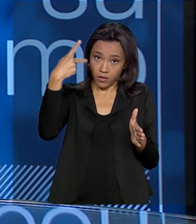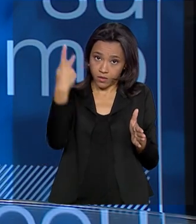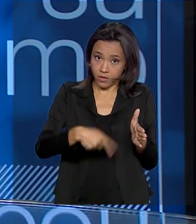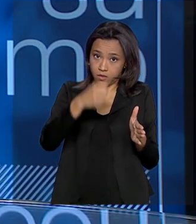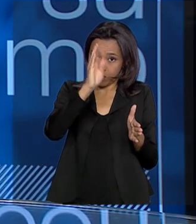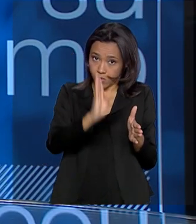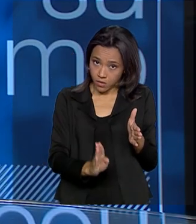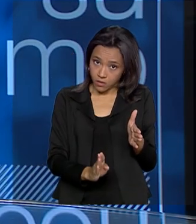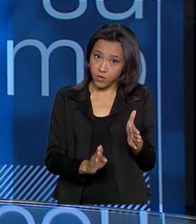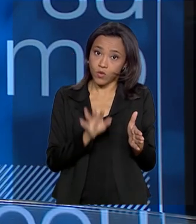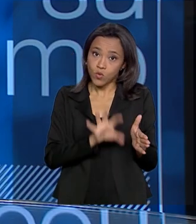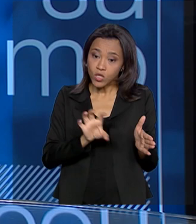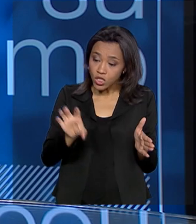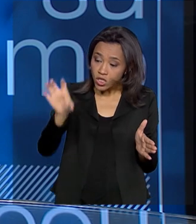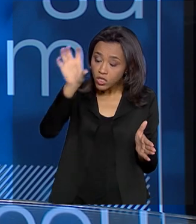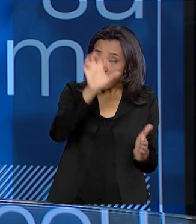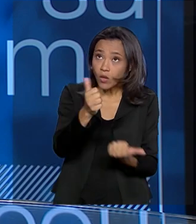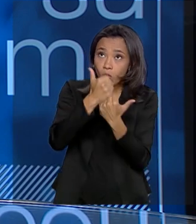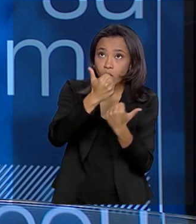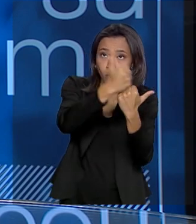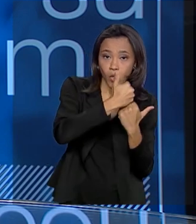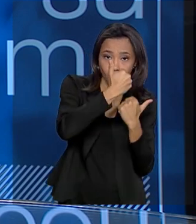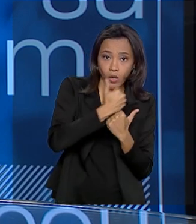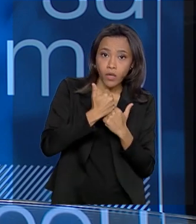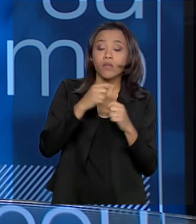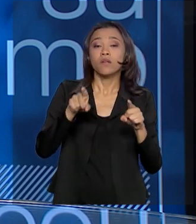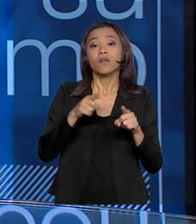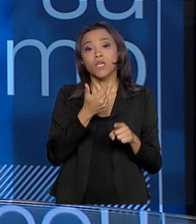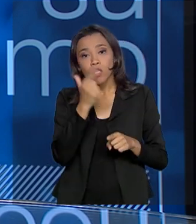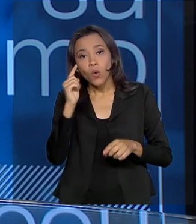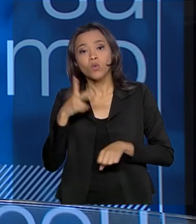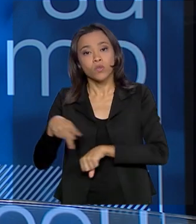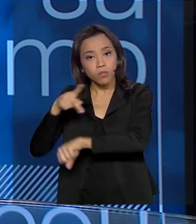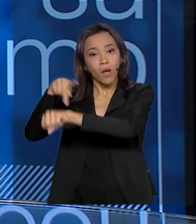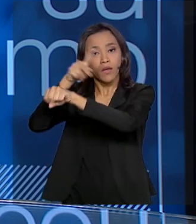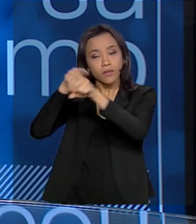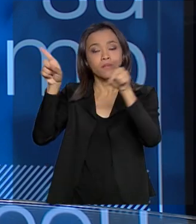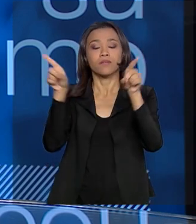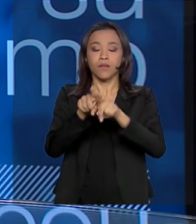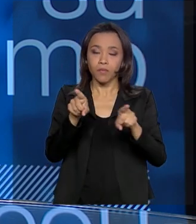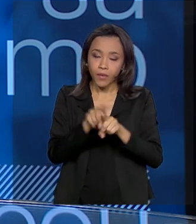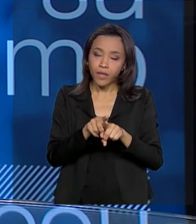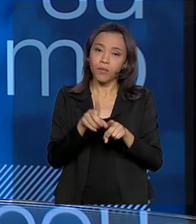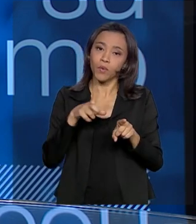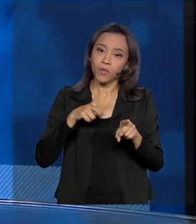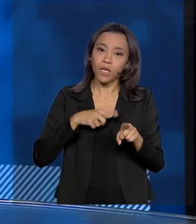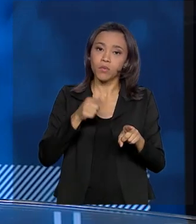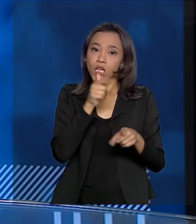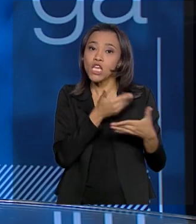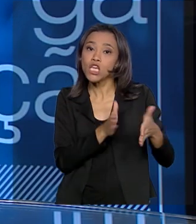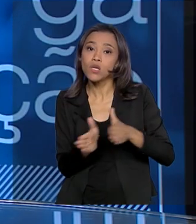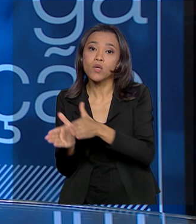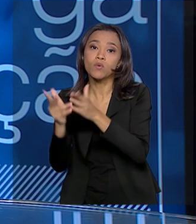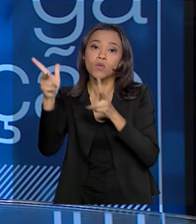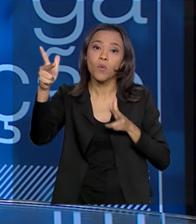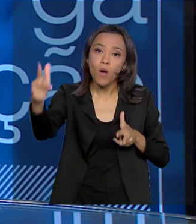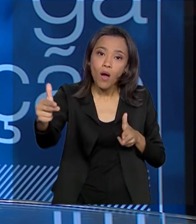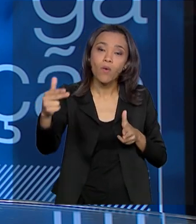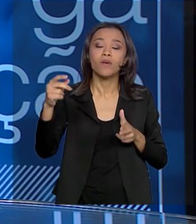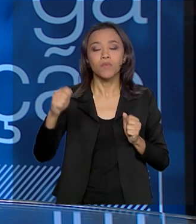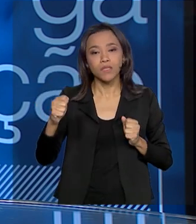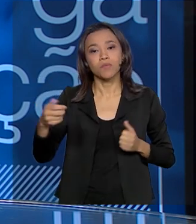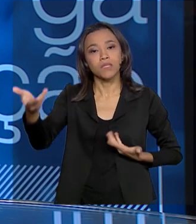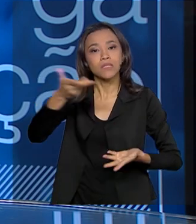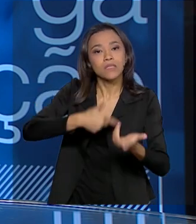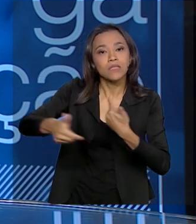espécie de federalismo cooperativo, no âmbito internacional, por compartilharmos importantes bacias, nós também precisamos trabalhar com os